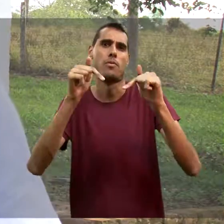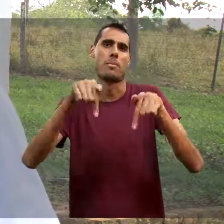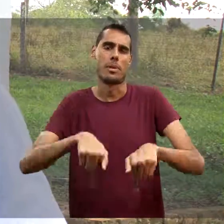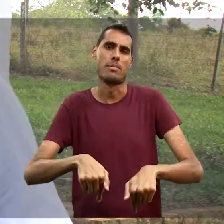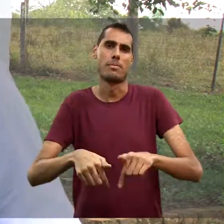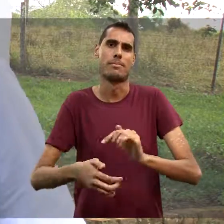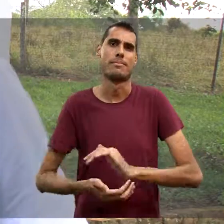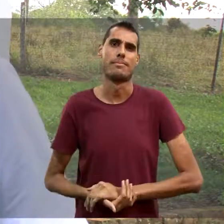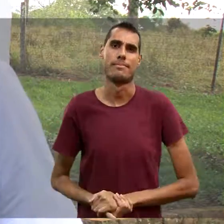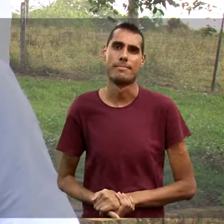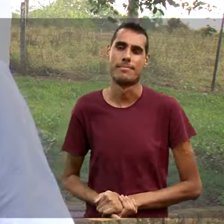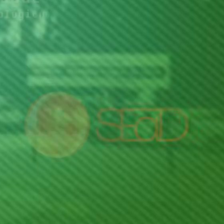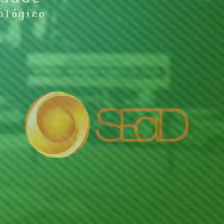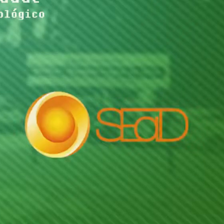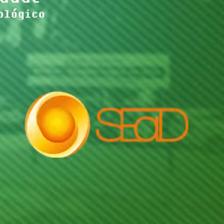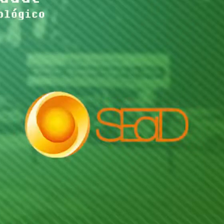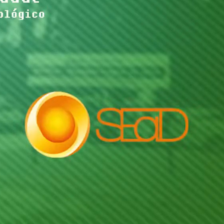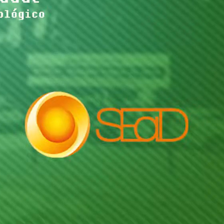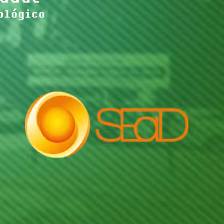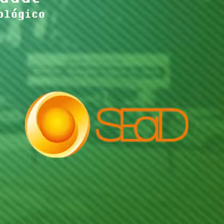apoiando o seu desenvolvimento.